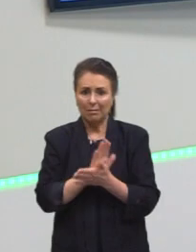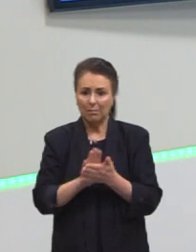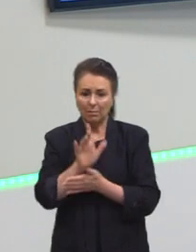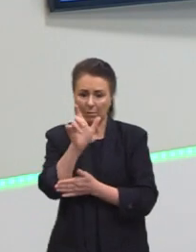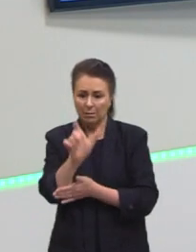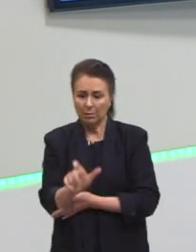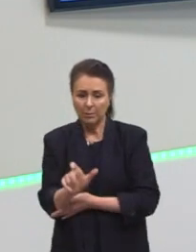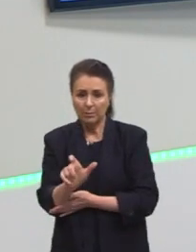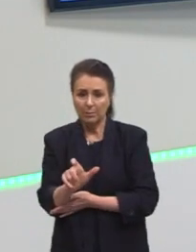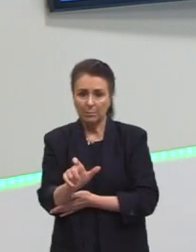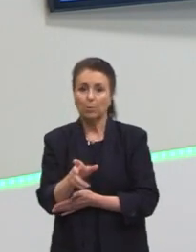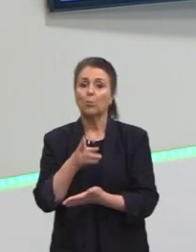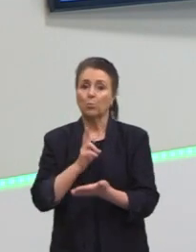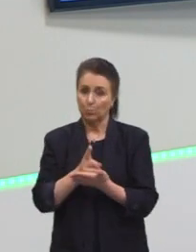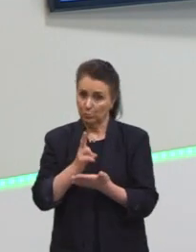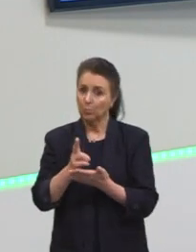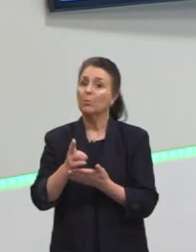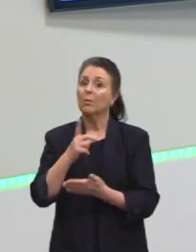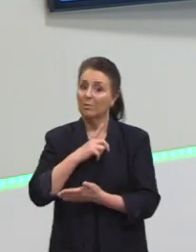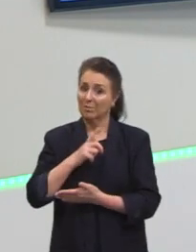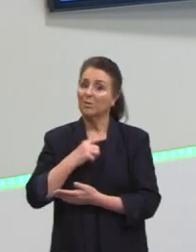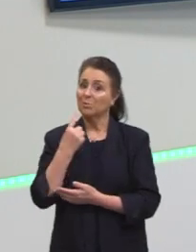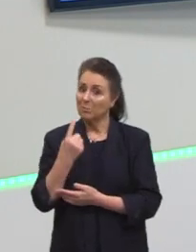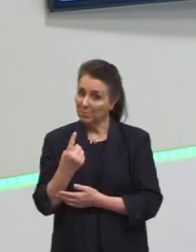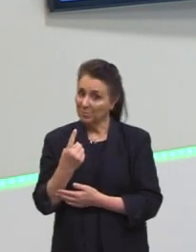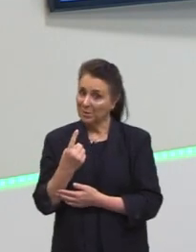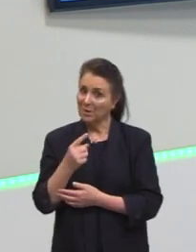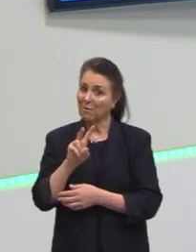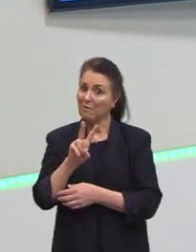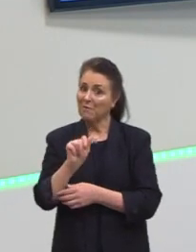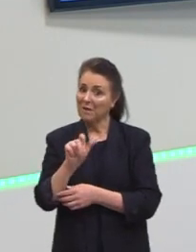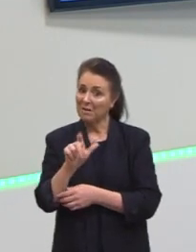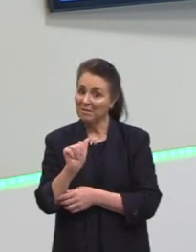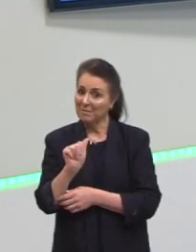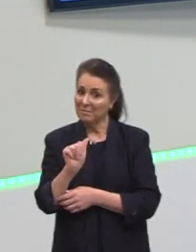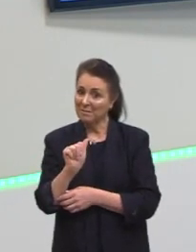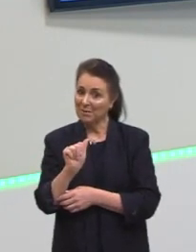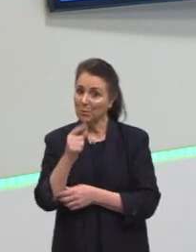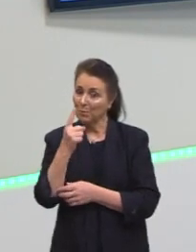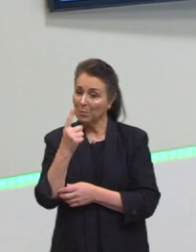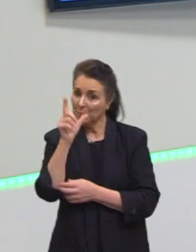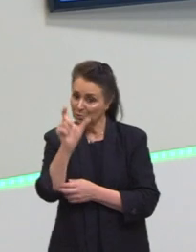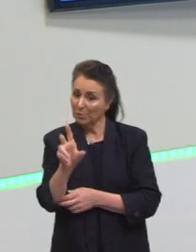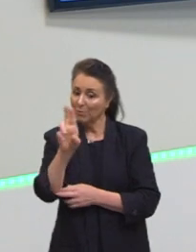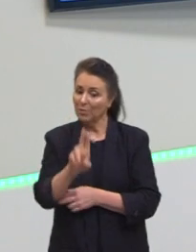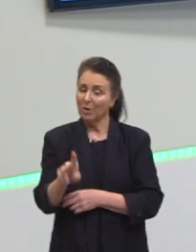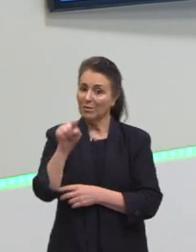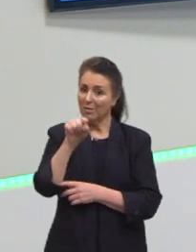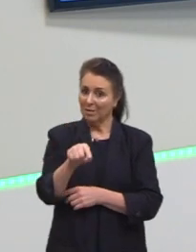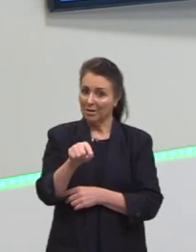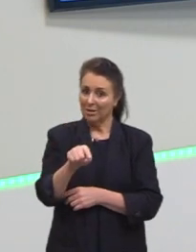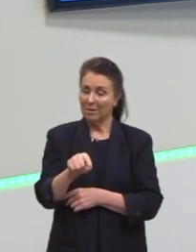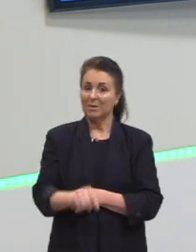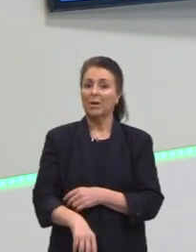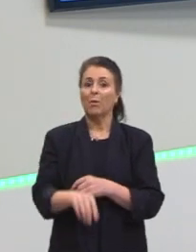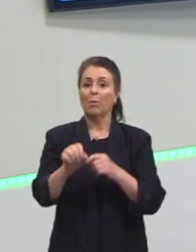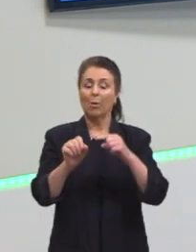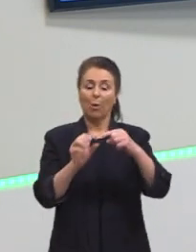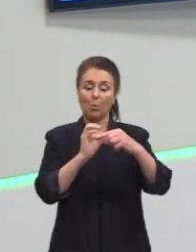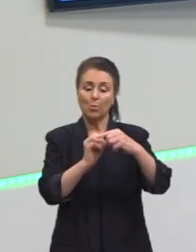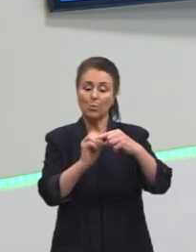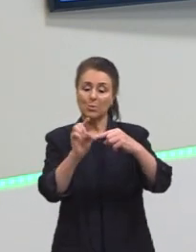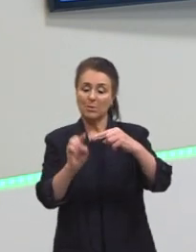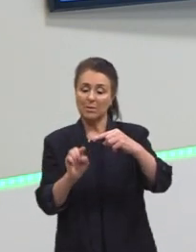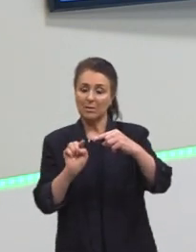somente uma possibilidade para ocupar aquela vaga. Então a gente diz que o fatorial de 0 também é